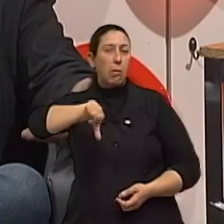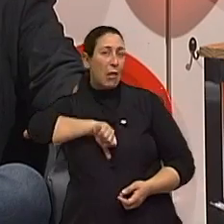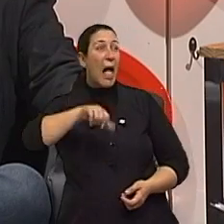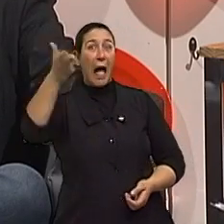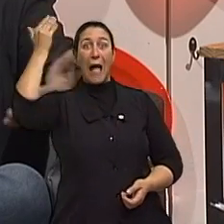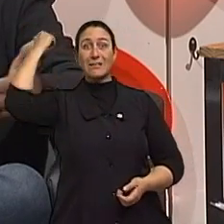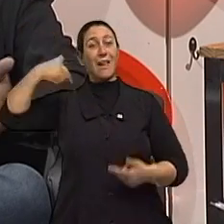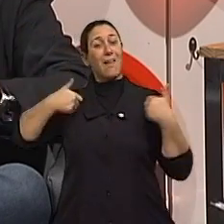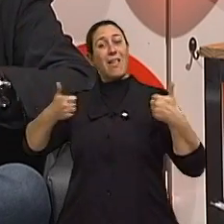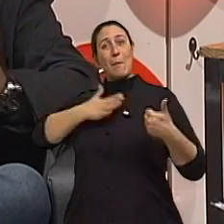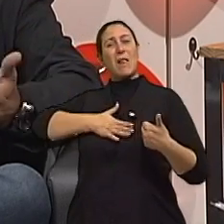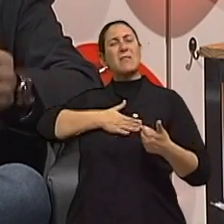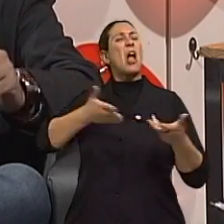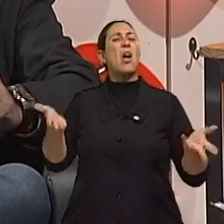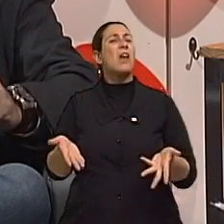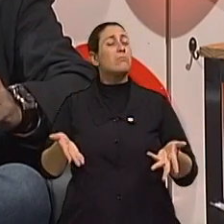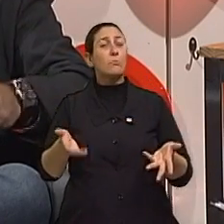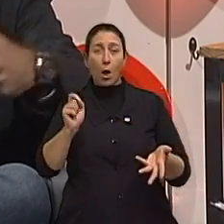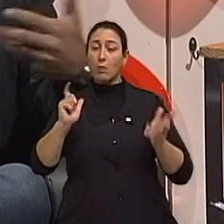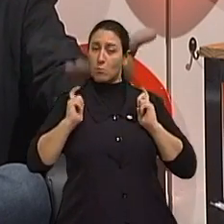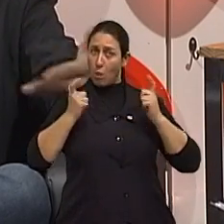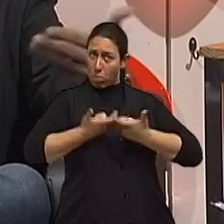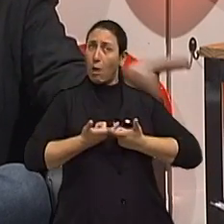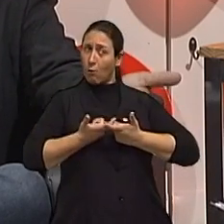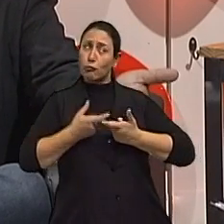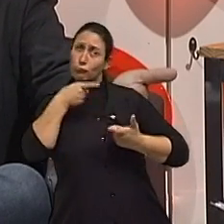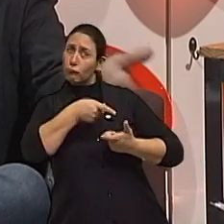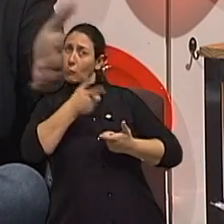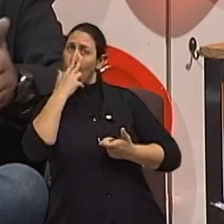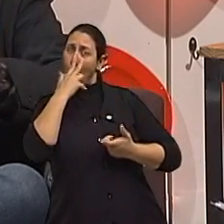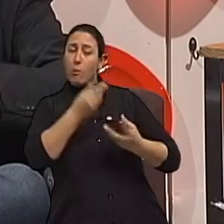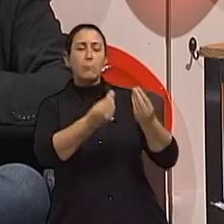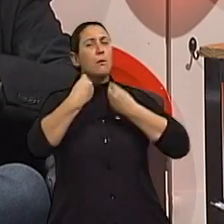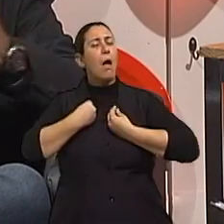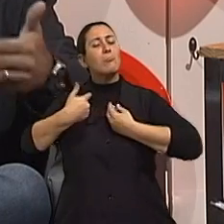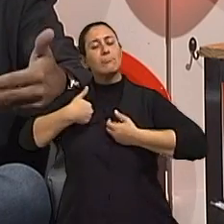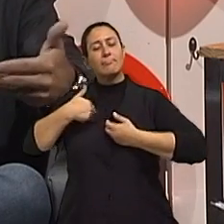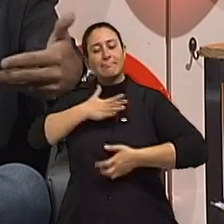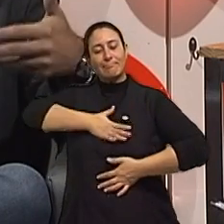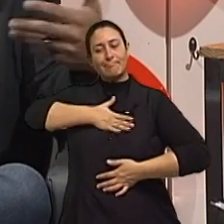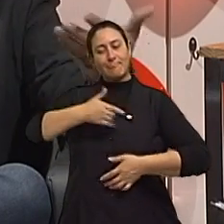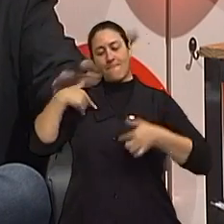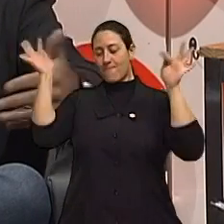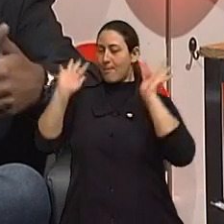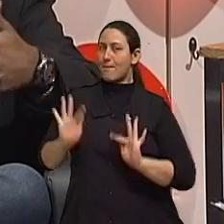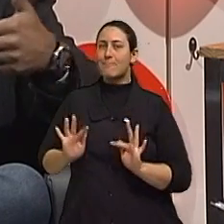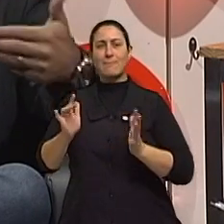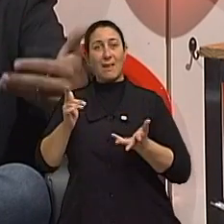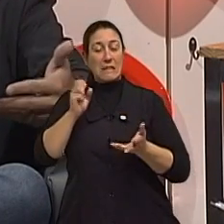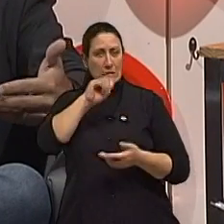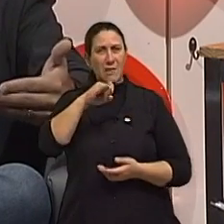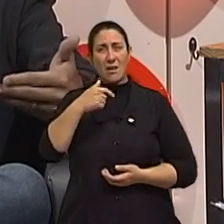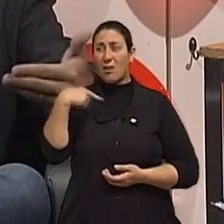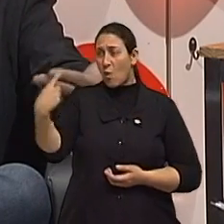prazer, a sexualidade é mais uma faceta da natureza humana. Se as outras todas estão mais tristes,